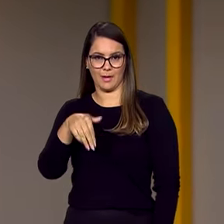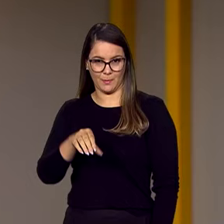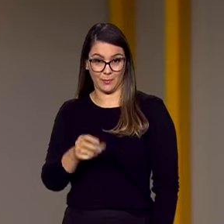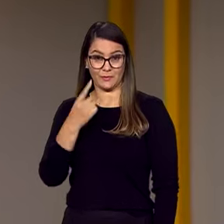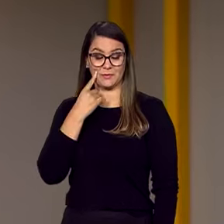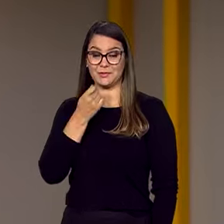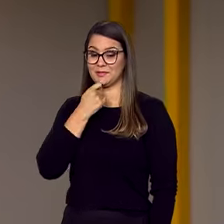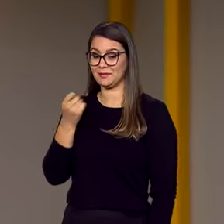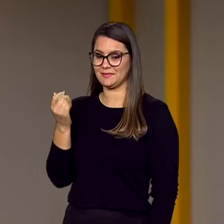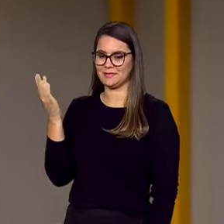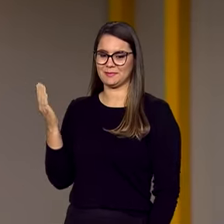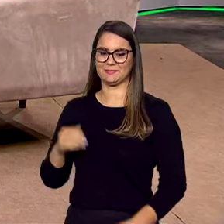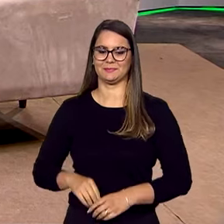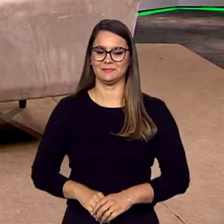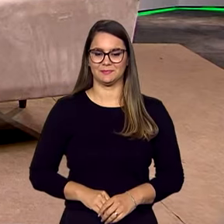Confira essa entrevista.